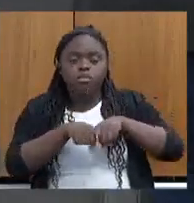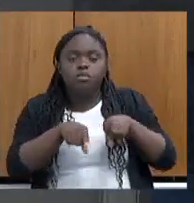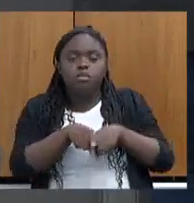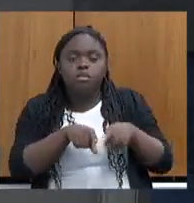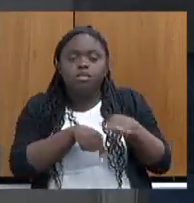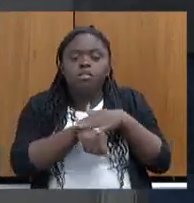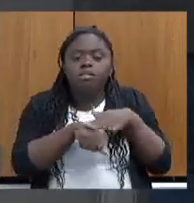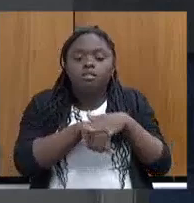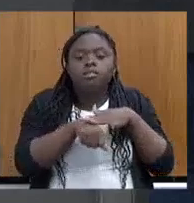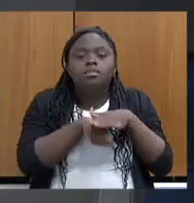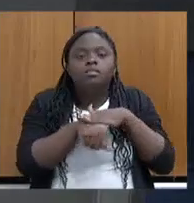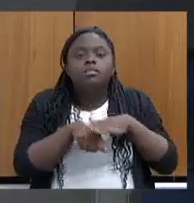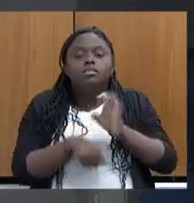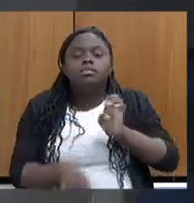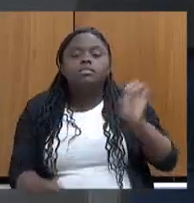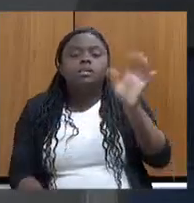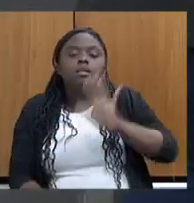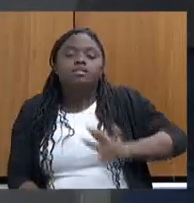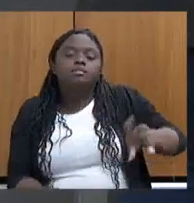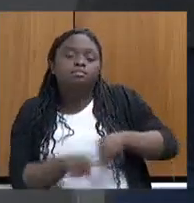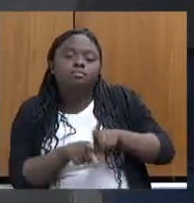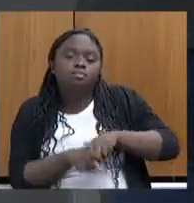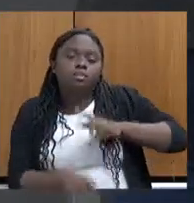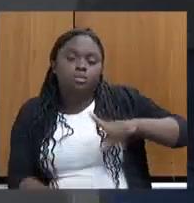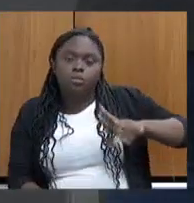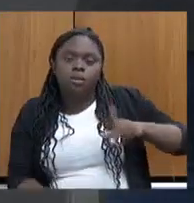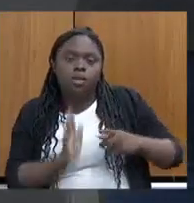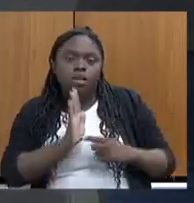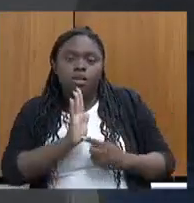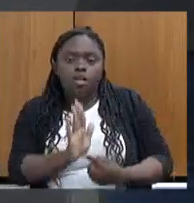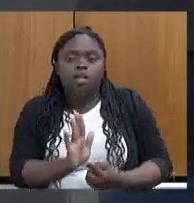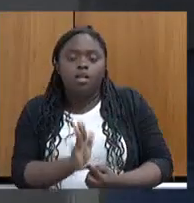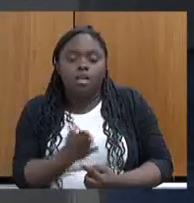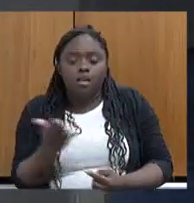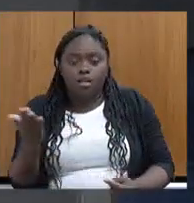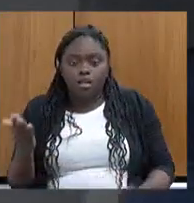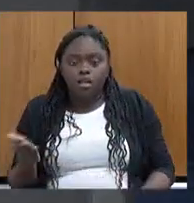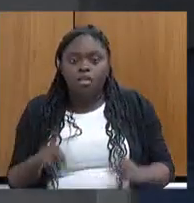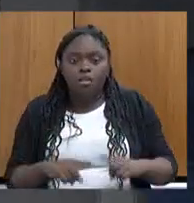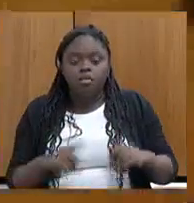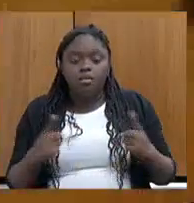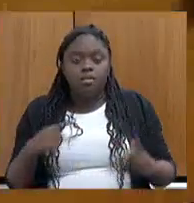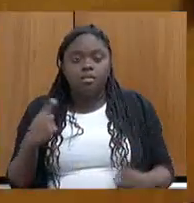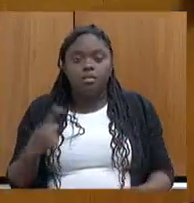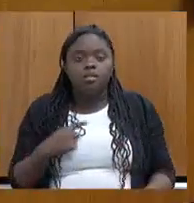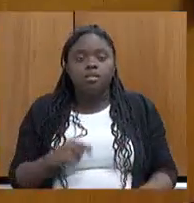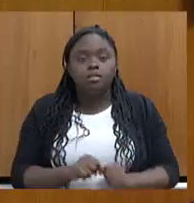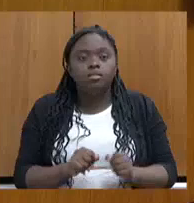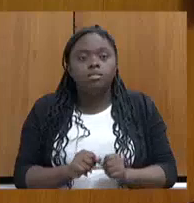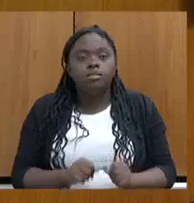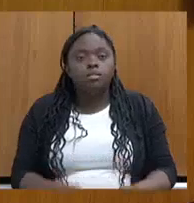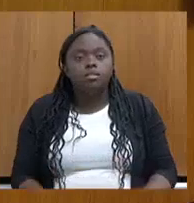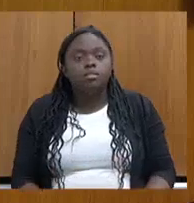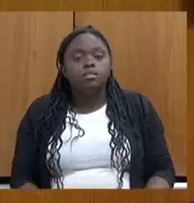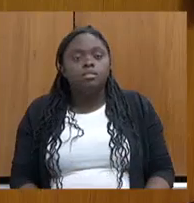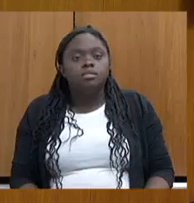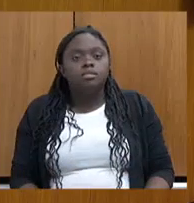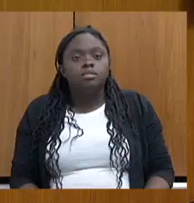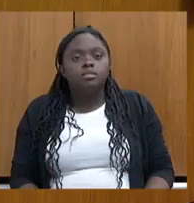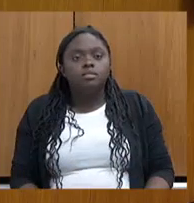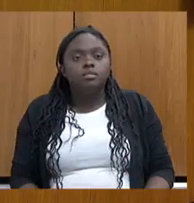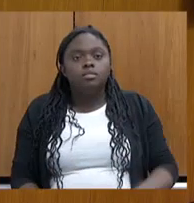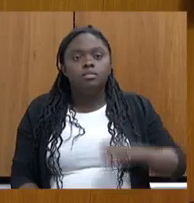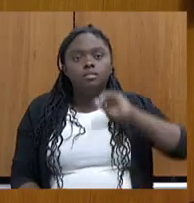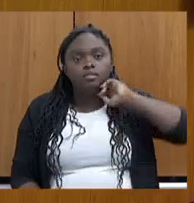do Estado, que também não foi mencionada na apresentação da senhora, mas nós fizemos... Eu só tinha